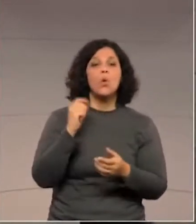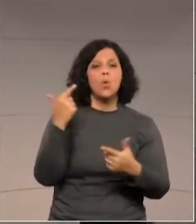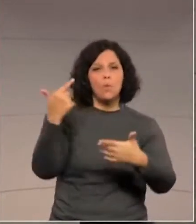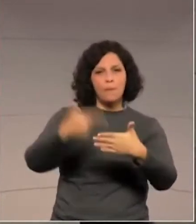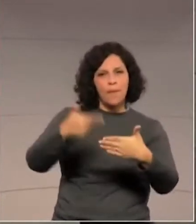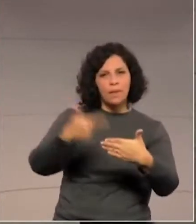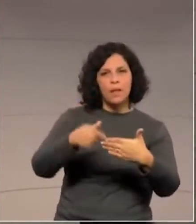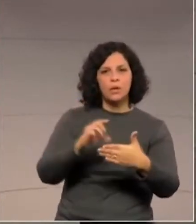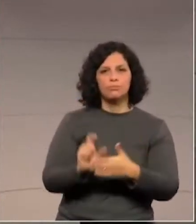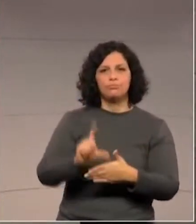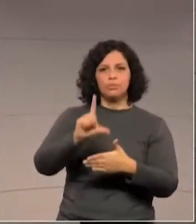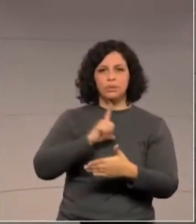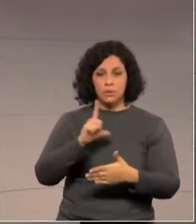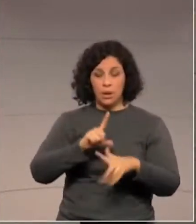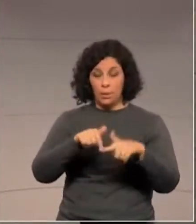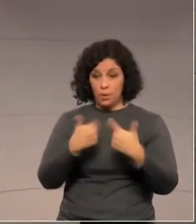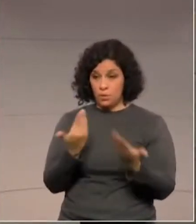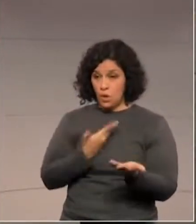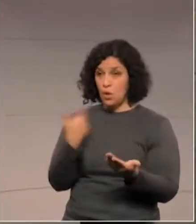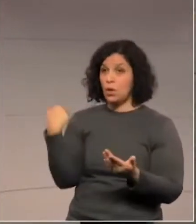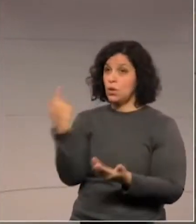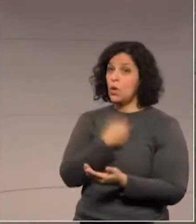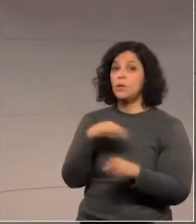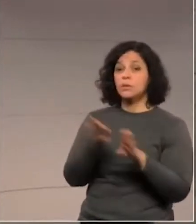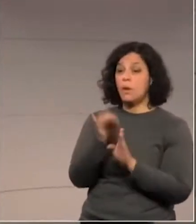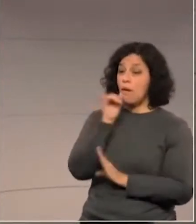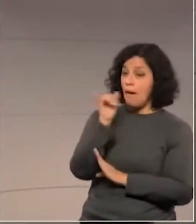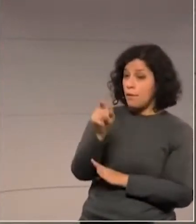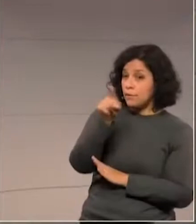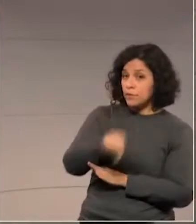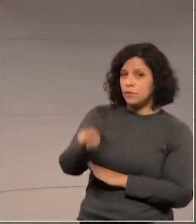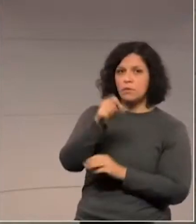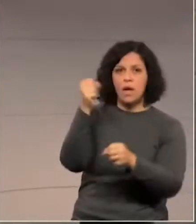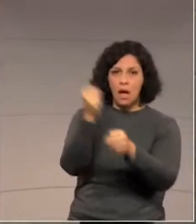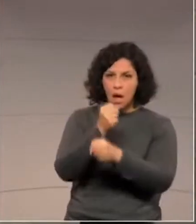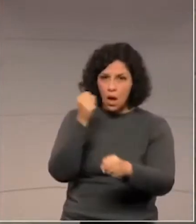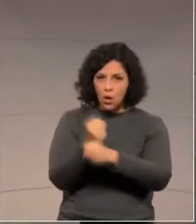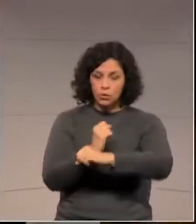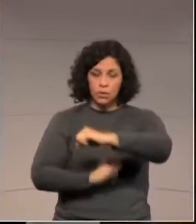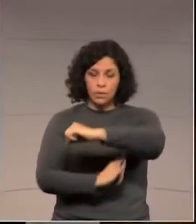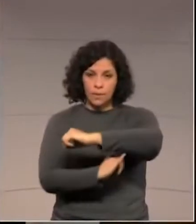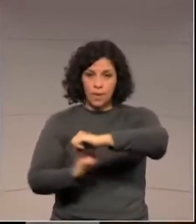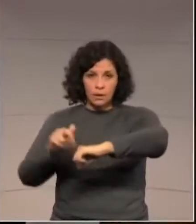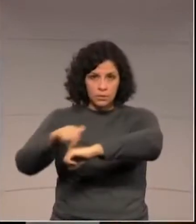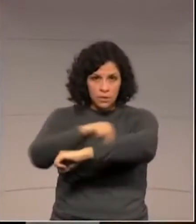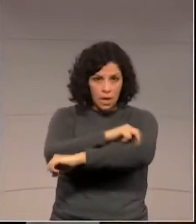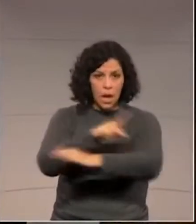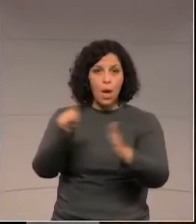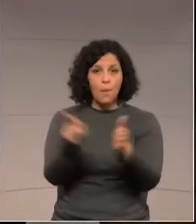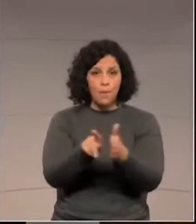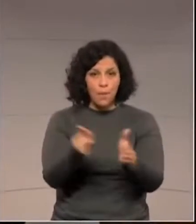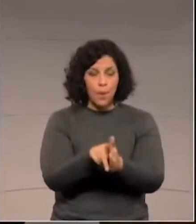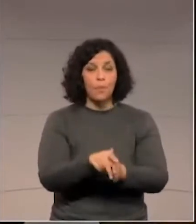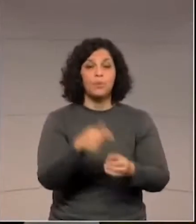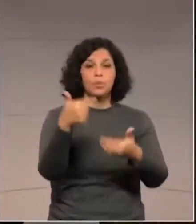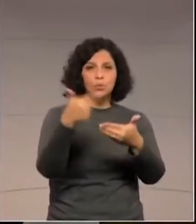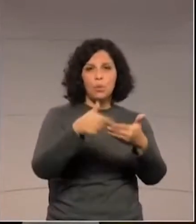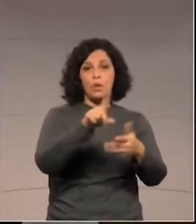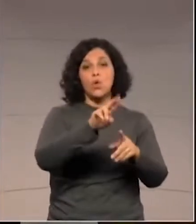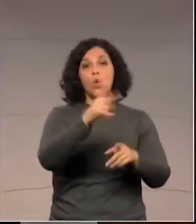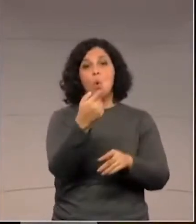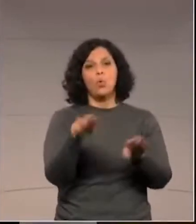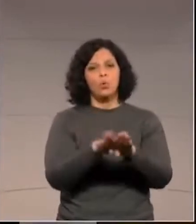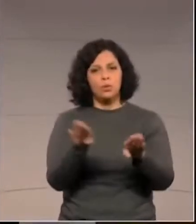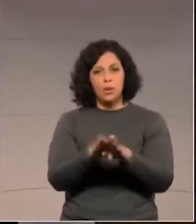do pedágio. Cumpre-nos informar que a construção da passarela com recursos próprios ou